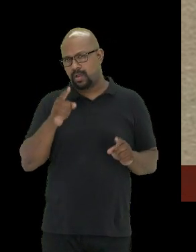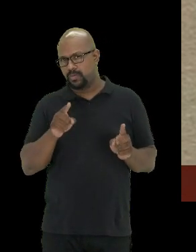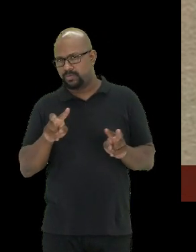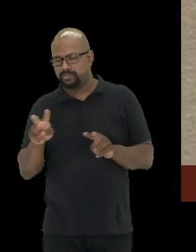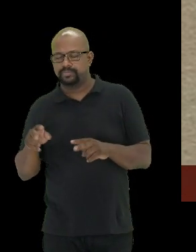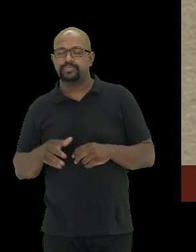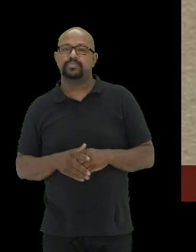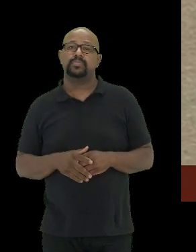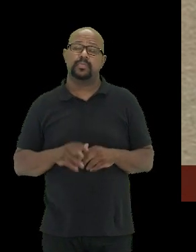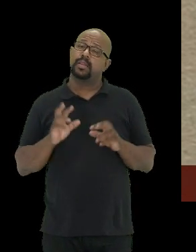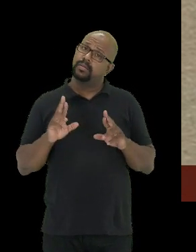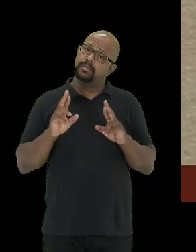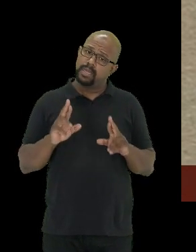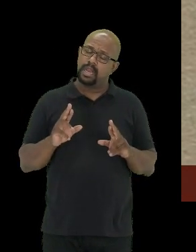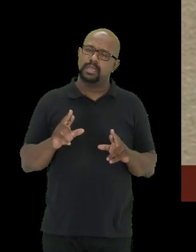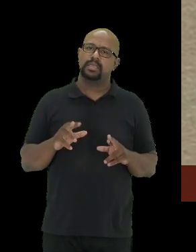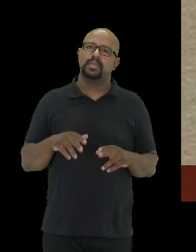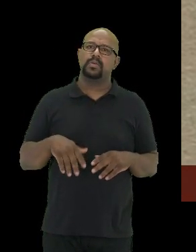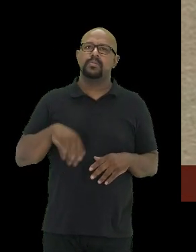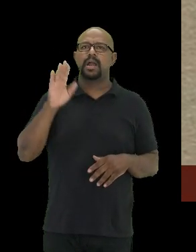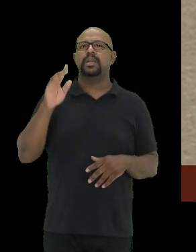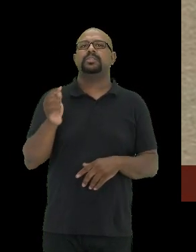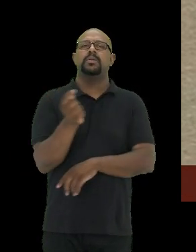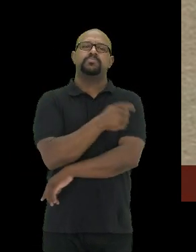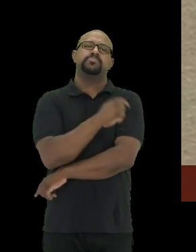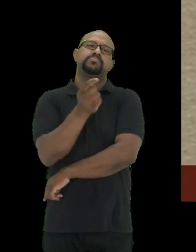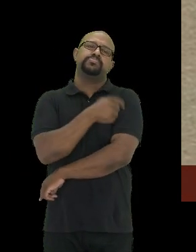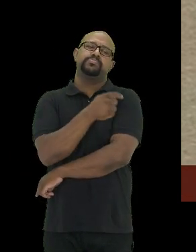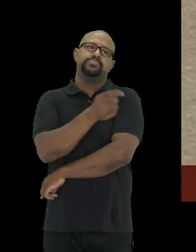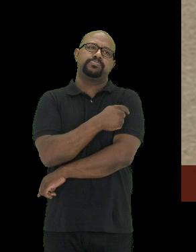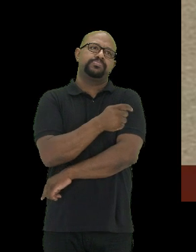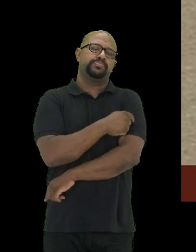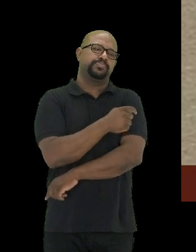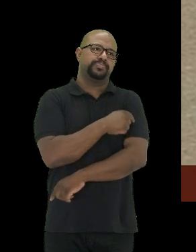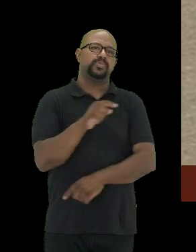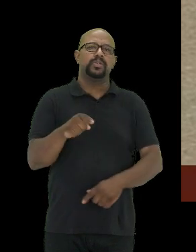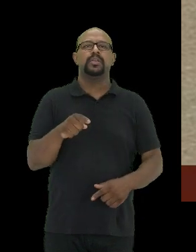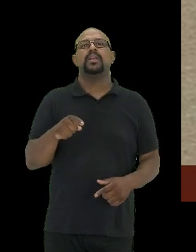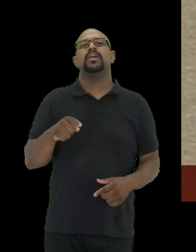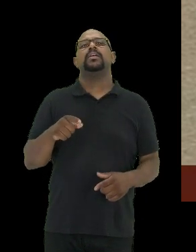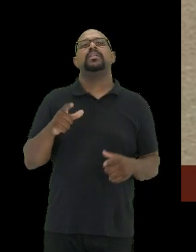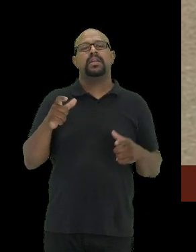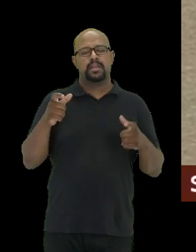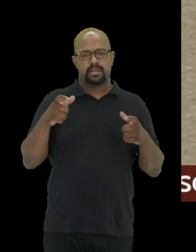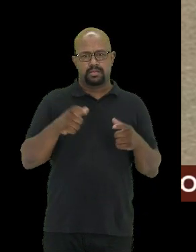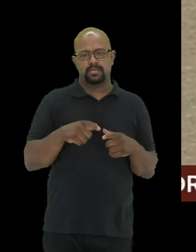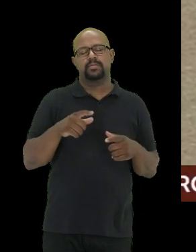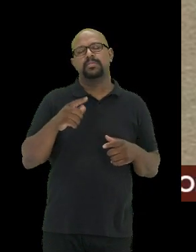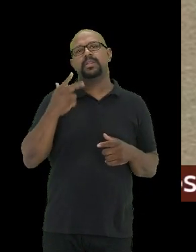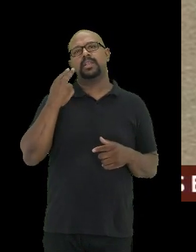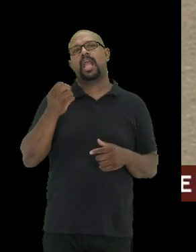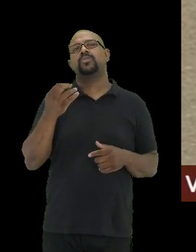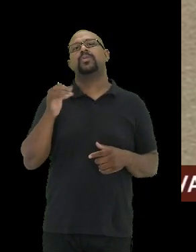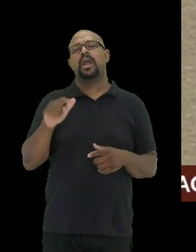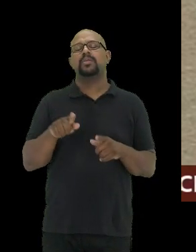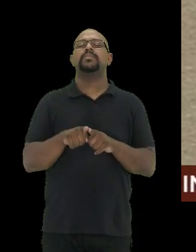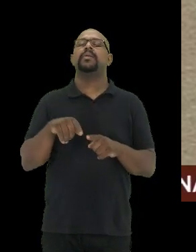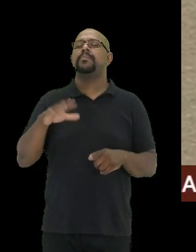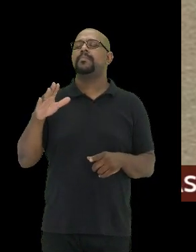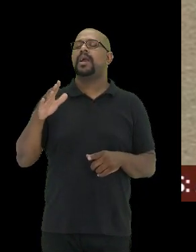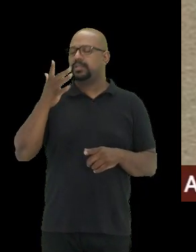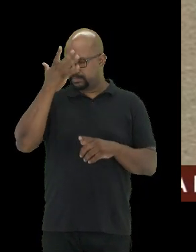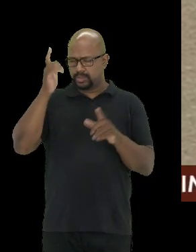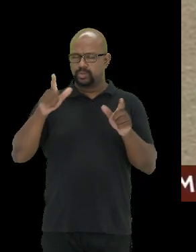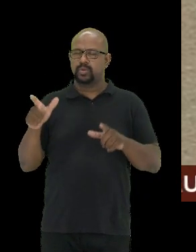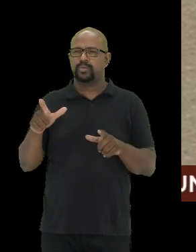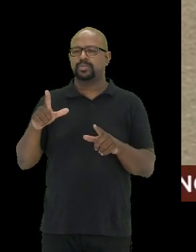Então, a espera que o aumento da imunidade populacional, que não vem só da vacina, também vem da infecção natural, mas nós não queremos que mais gente pegue com o